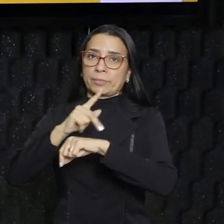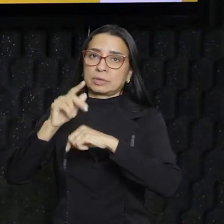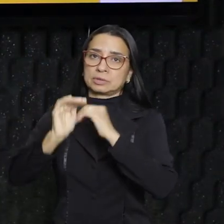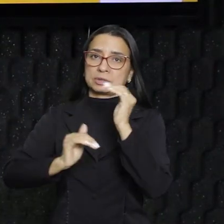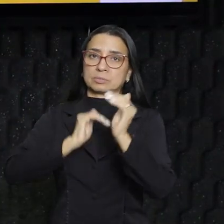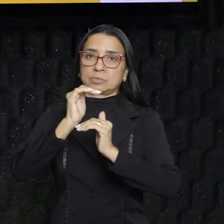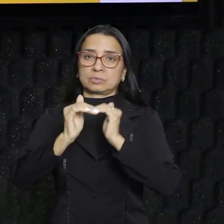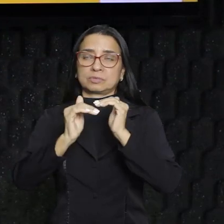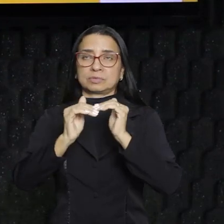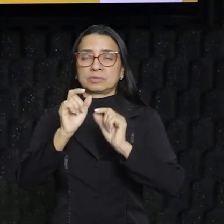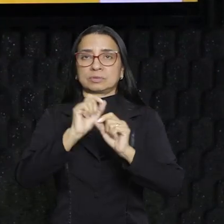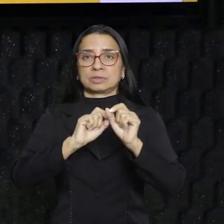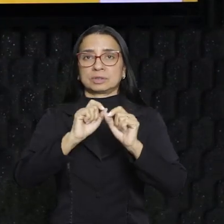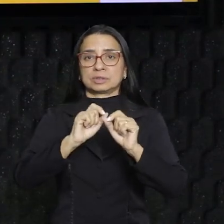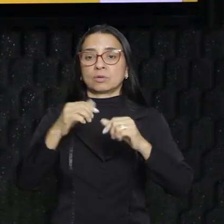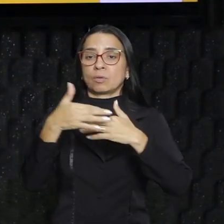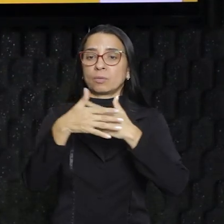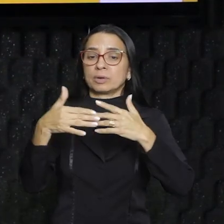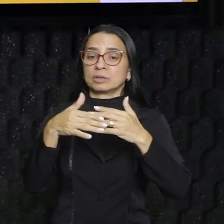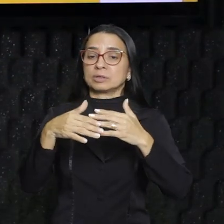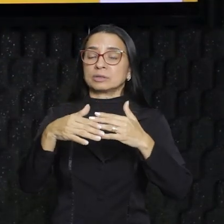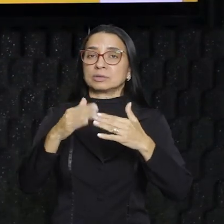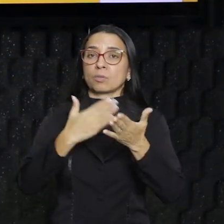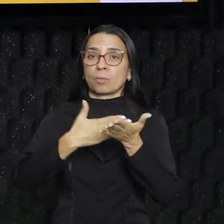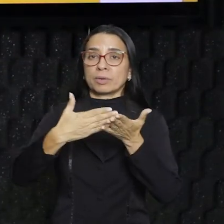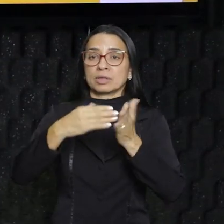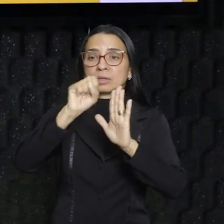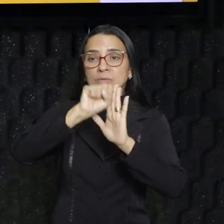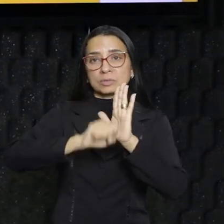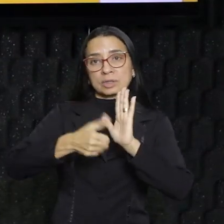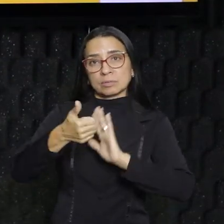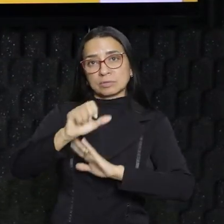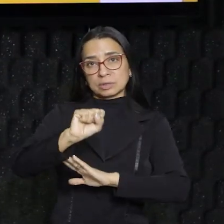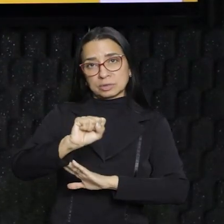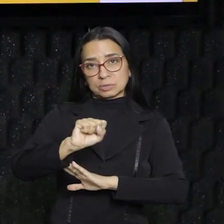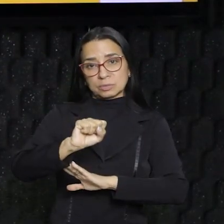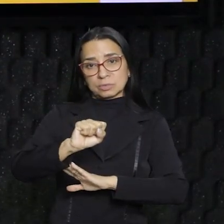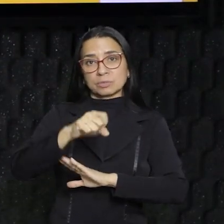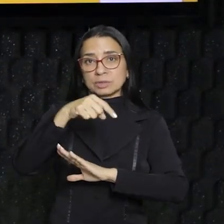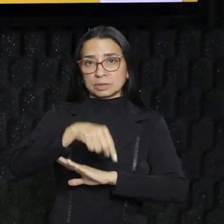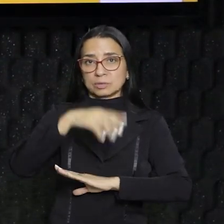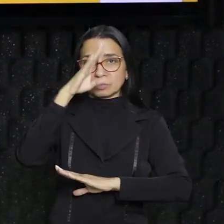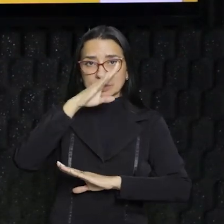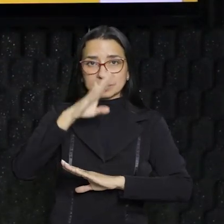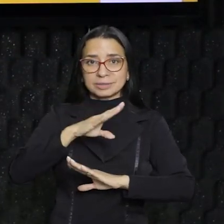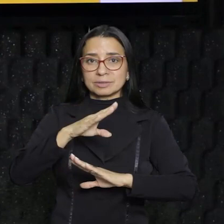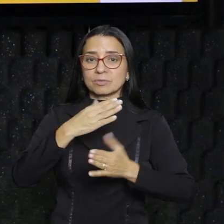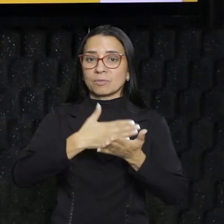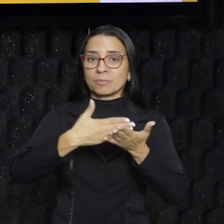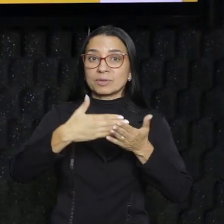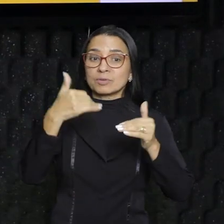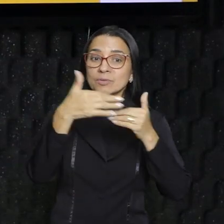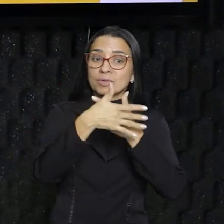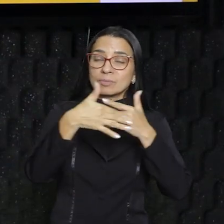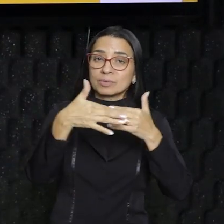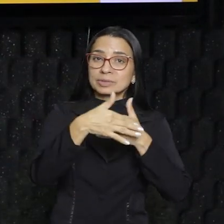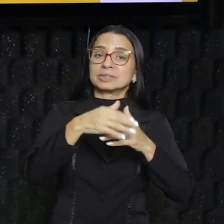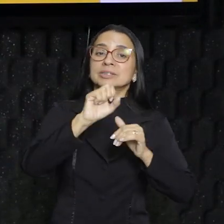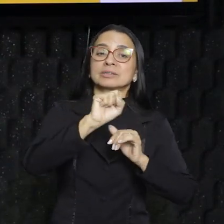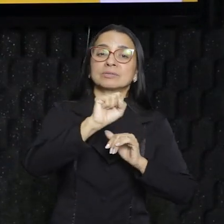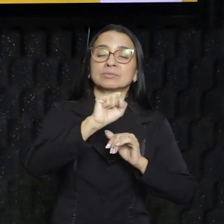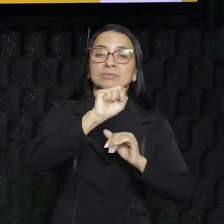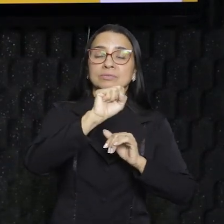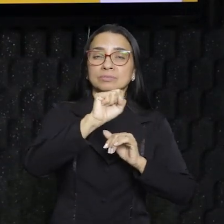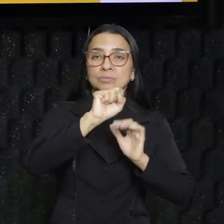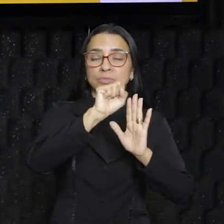a partir do século XVIII, países como o Brasil vão se urbanizar no século XX, galera. O Brasil, por exemplo, começa o seu processo de